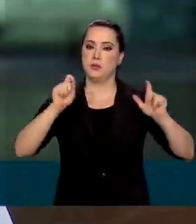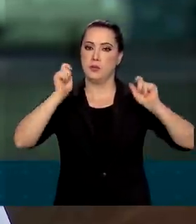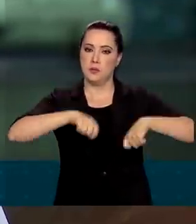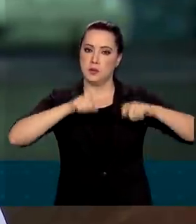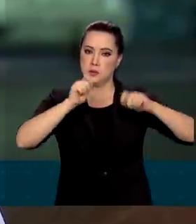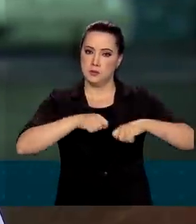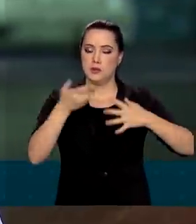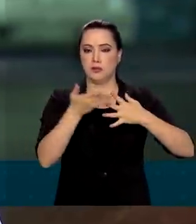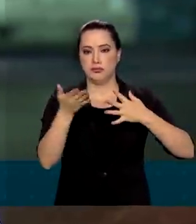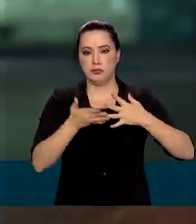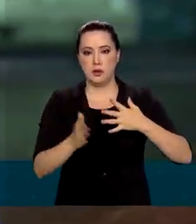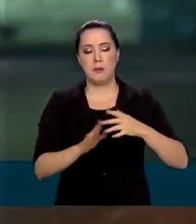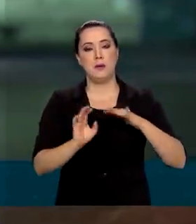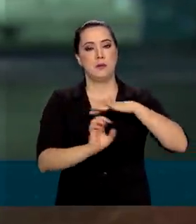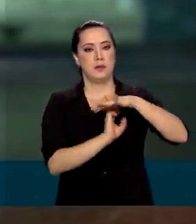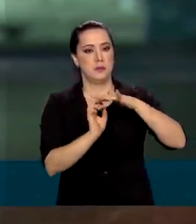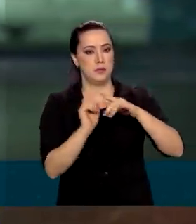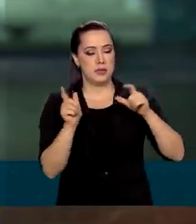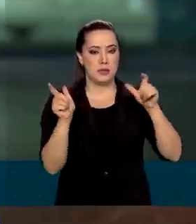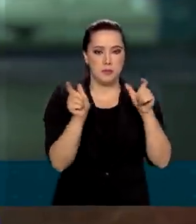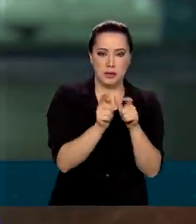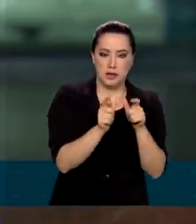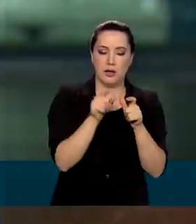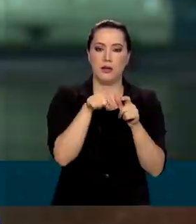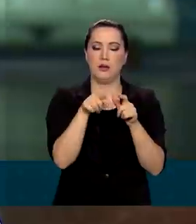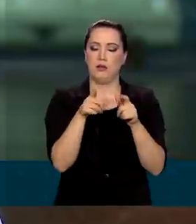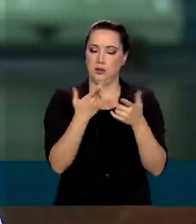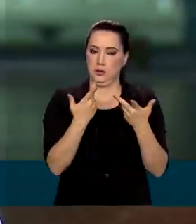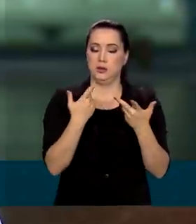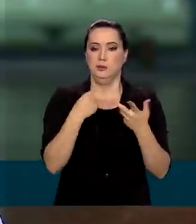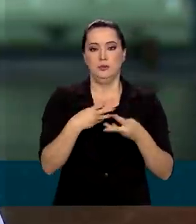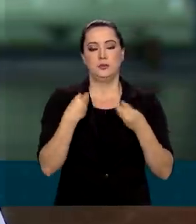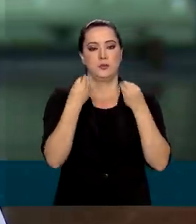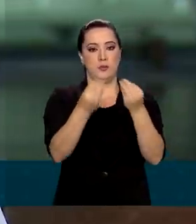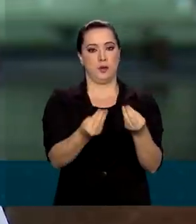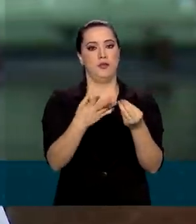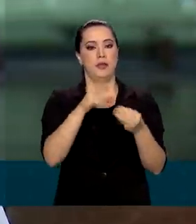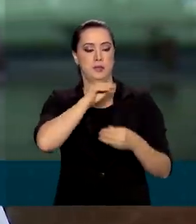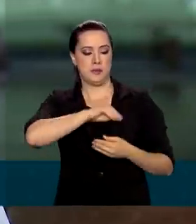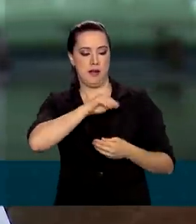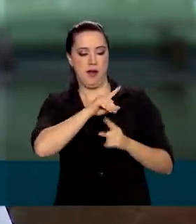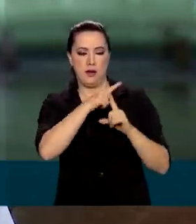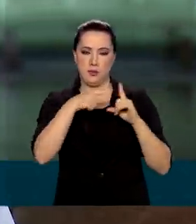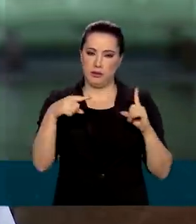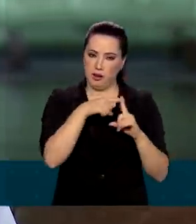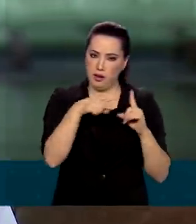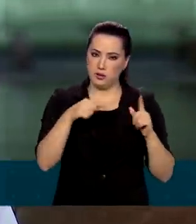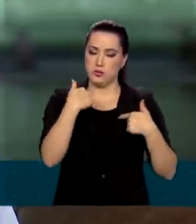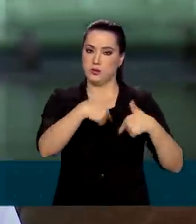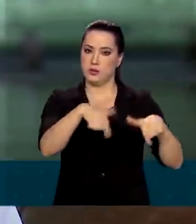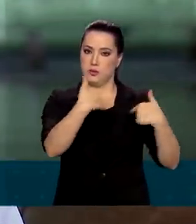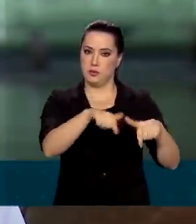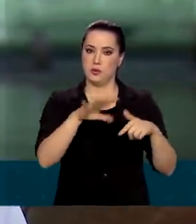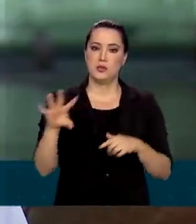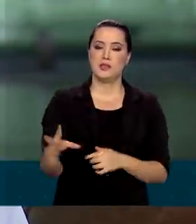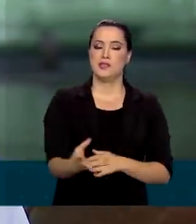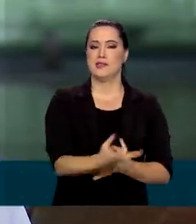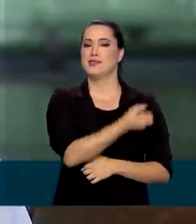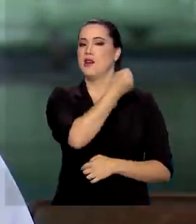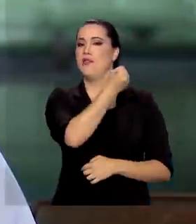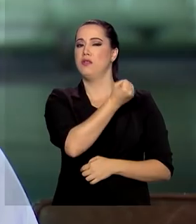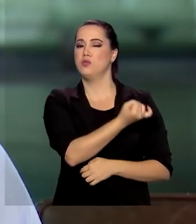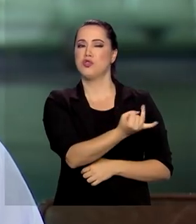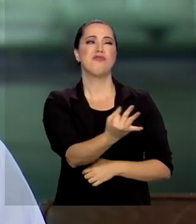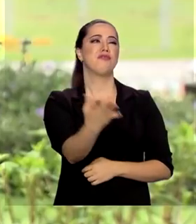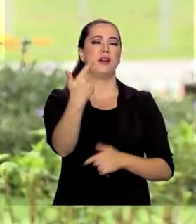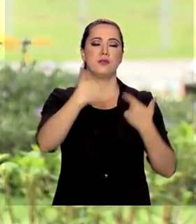para as pequenas e microempresas. Custeamos parte dos salários dos trabalhadores, salvando milhões